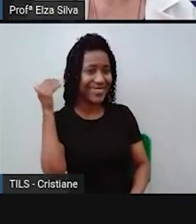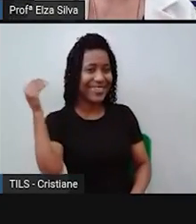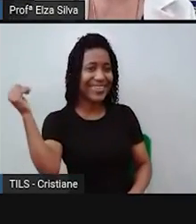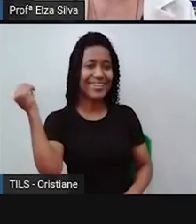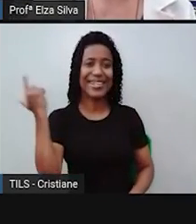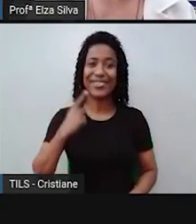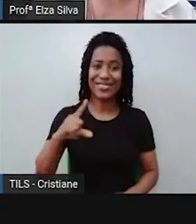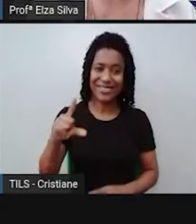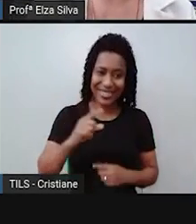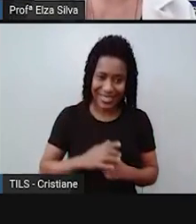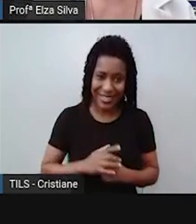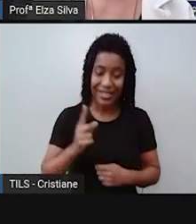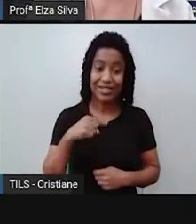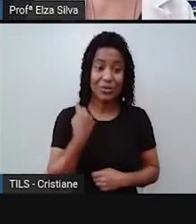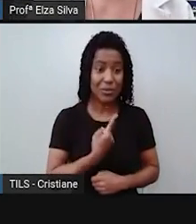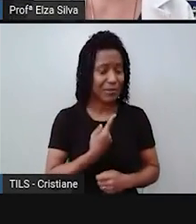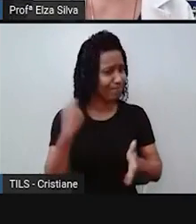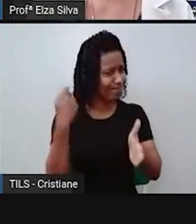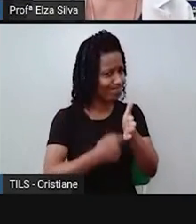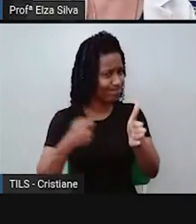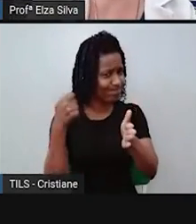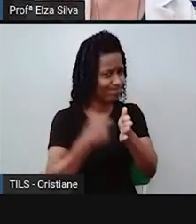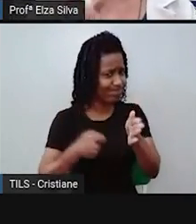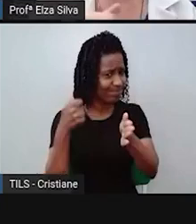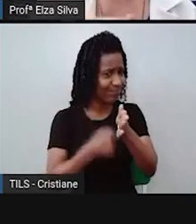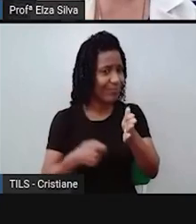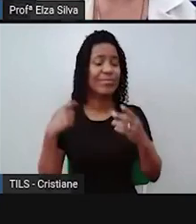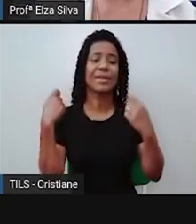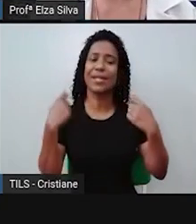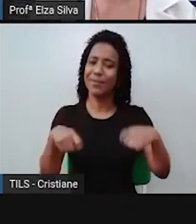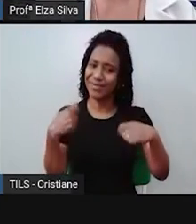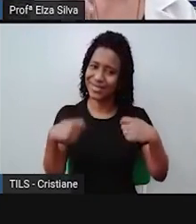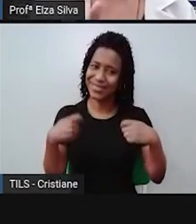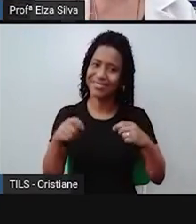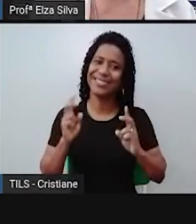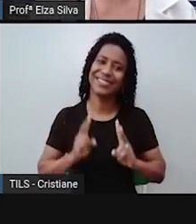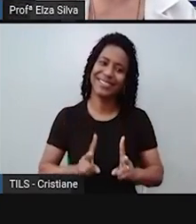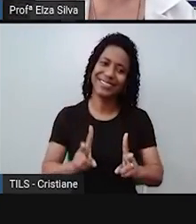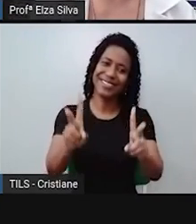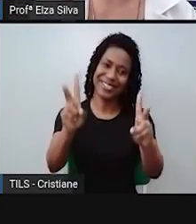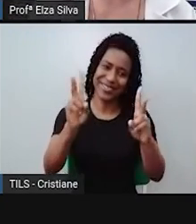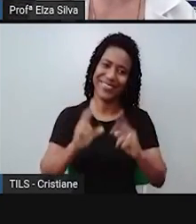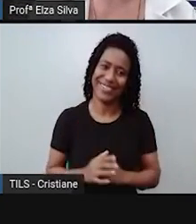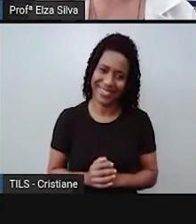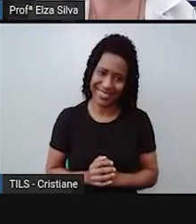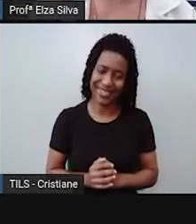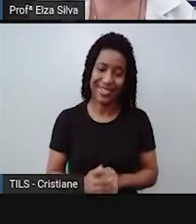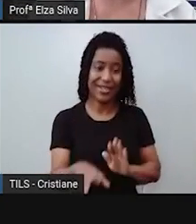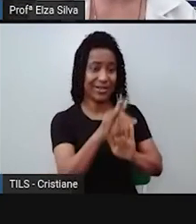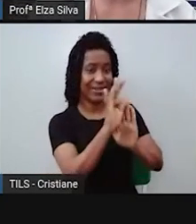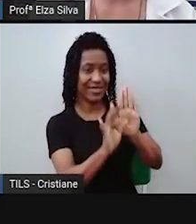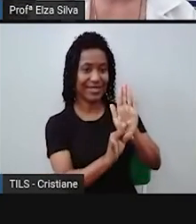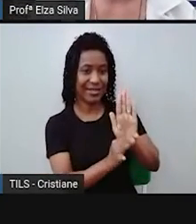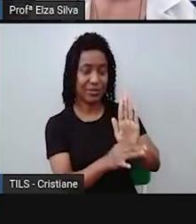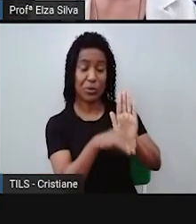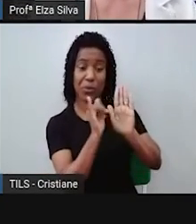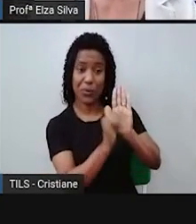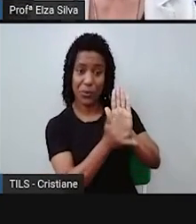sempre persistente naquilo que a gente faz. Então, neste caso, que você vai produzir o seu texto narrativo